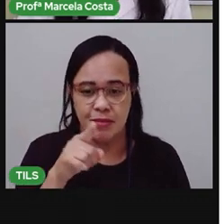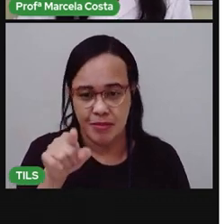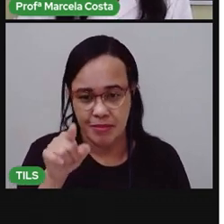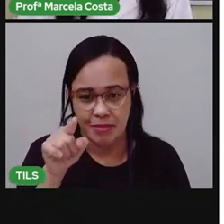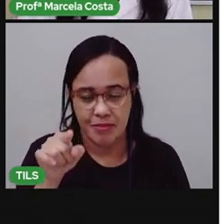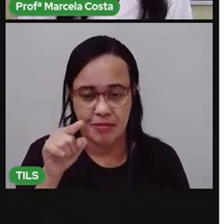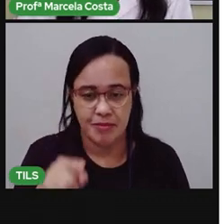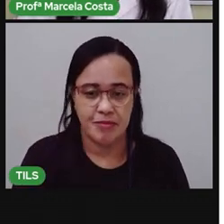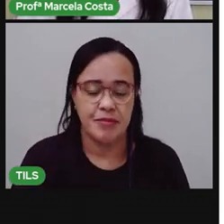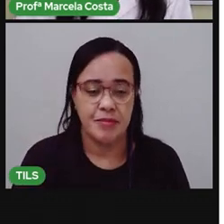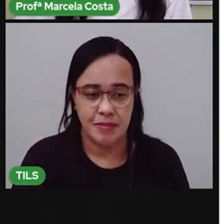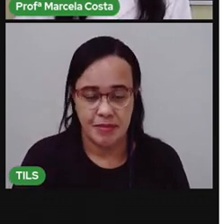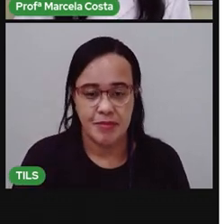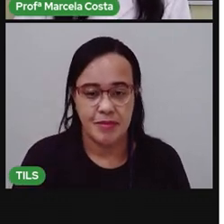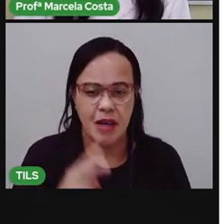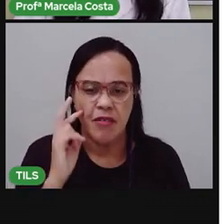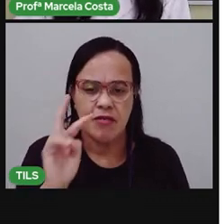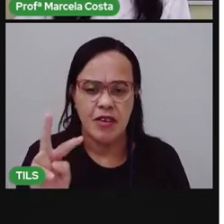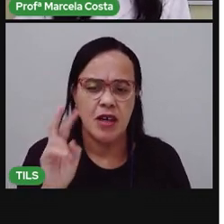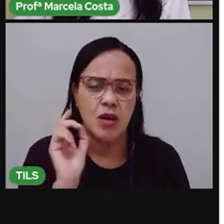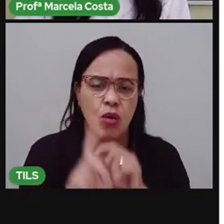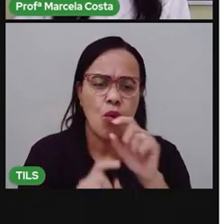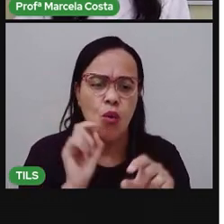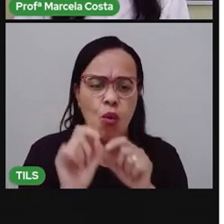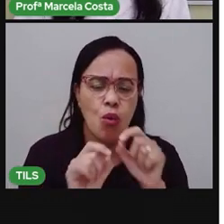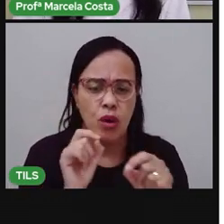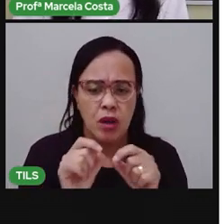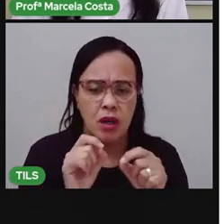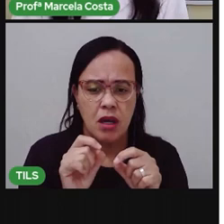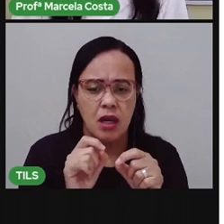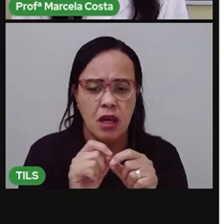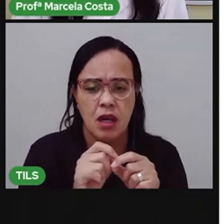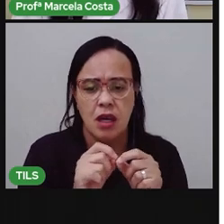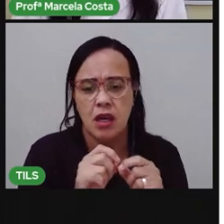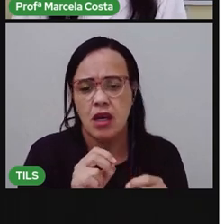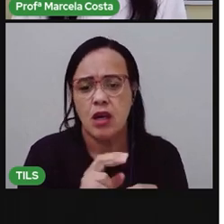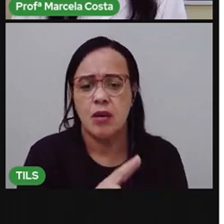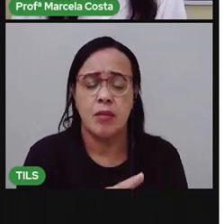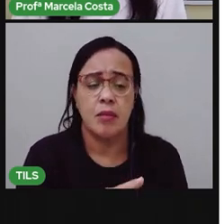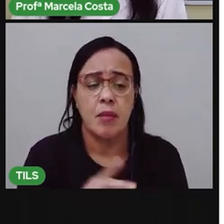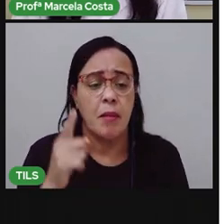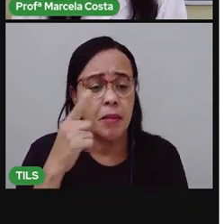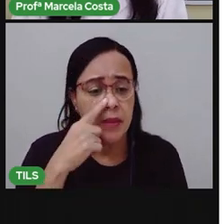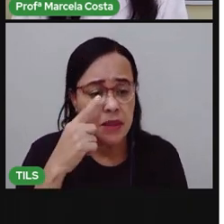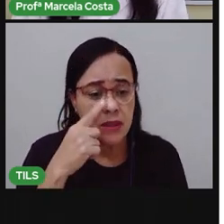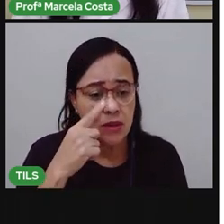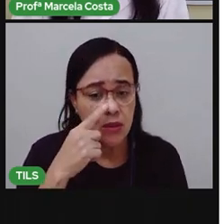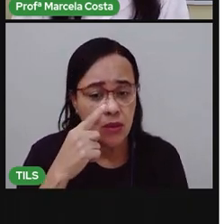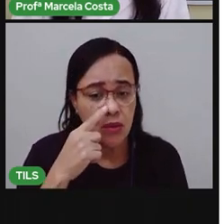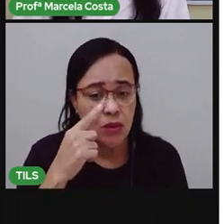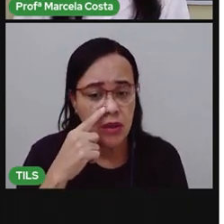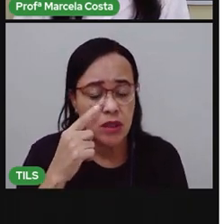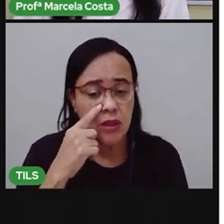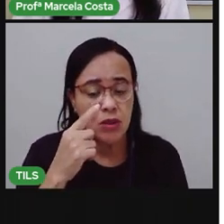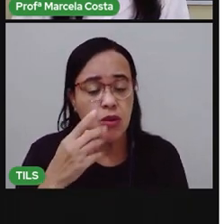Que é um biscoito integral. Então, já vejo aqui,